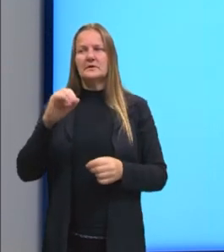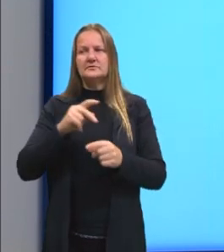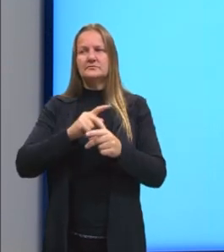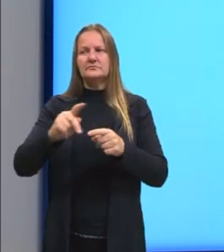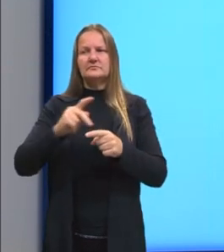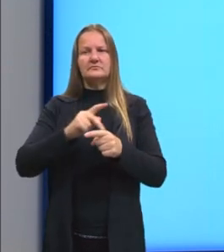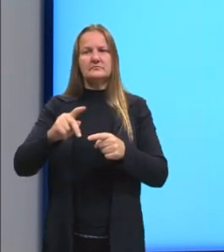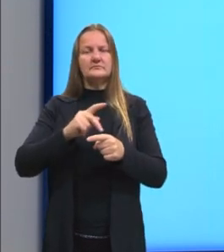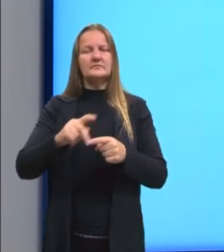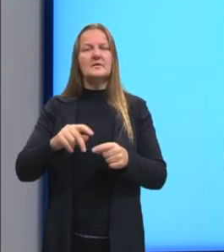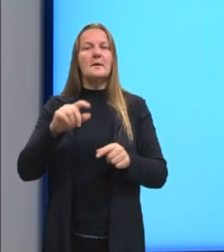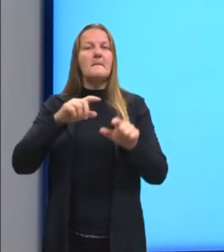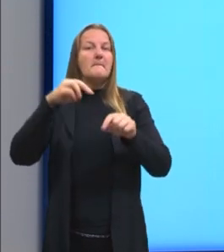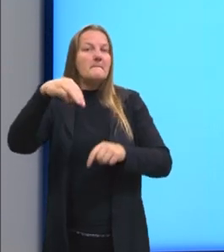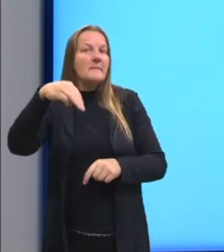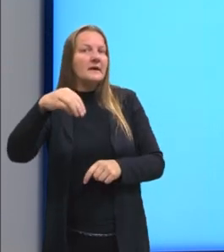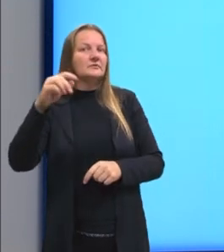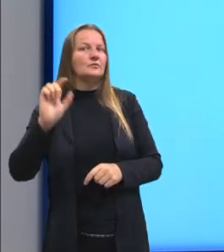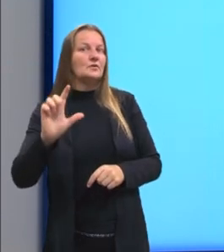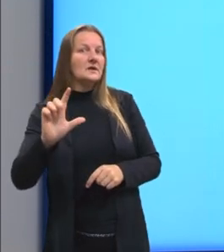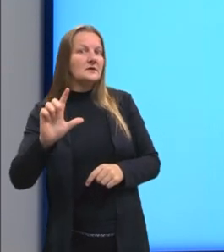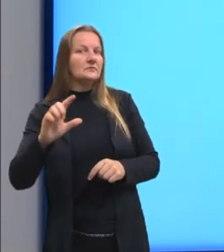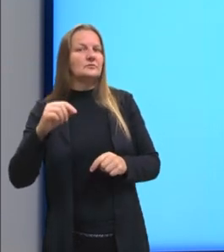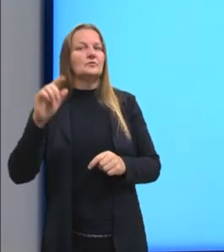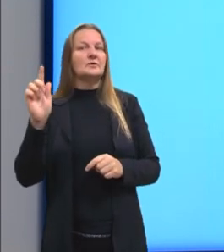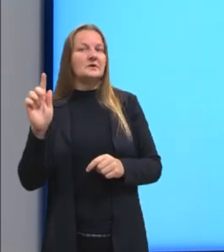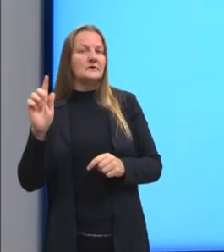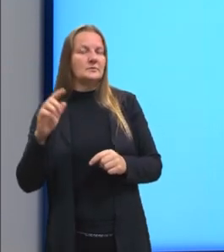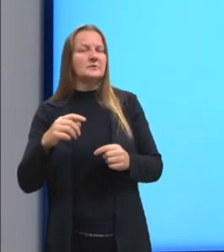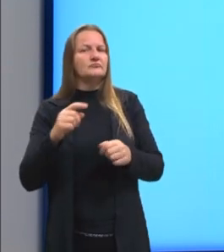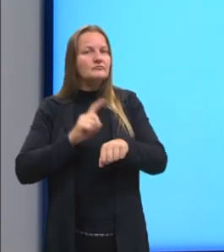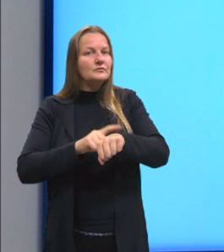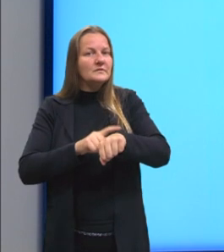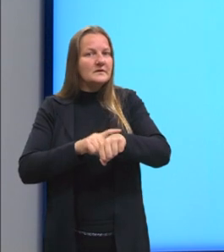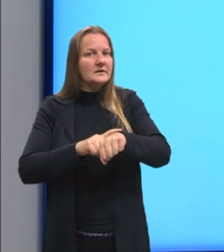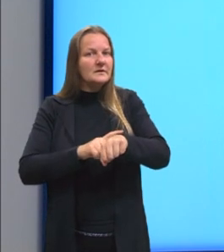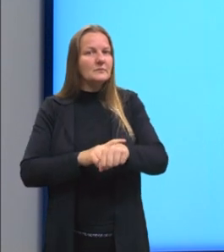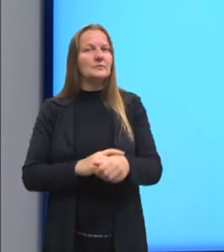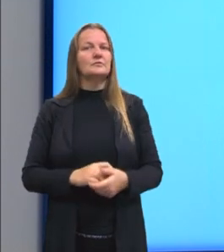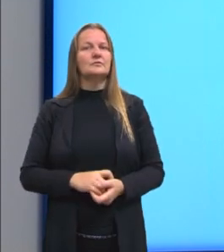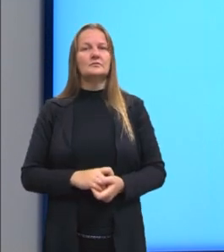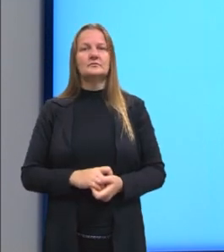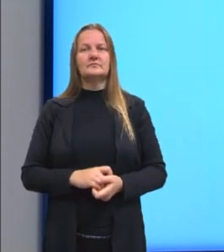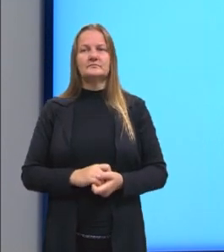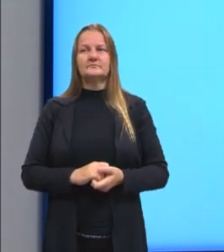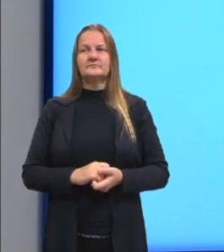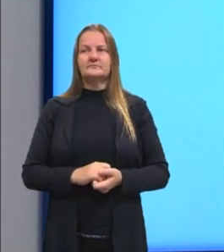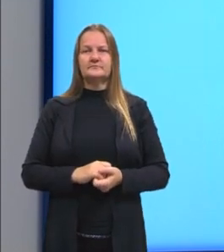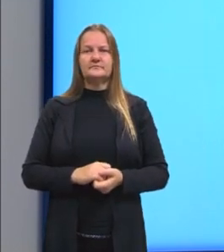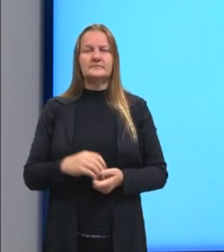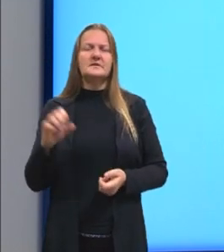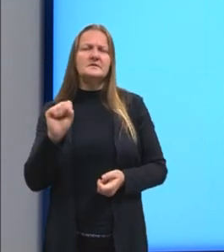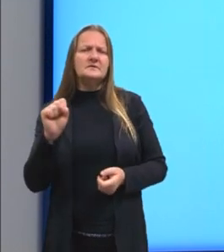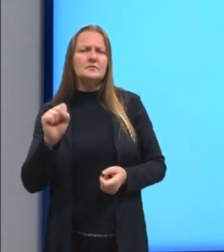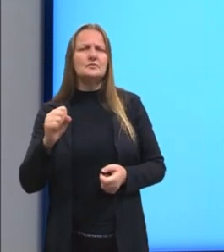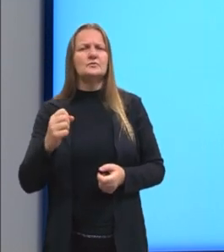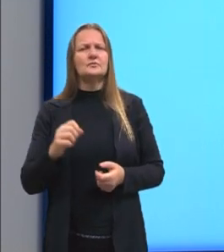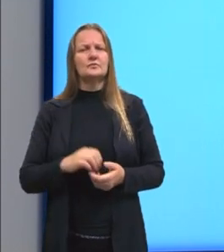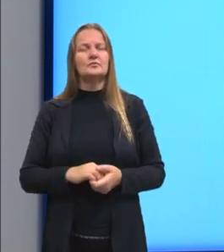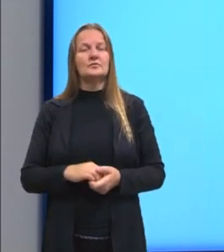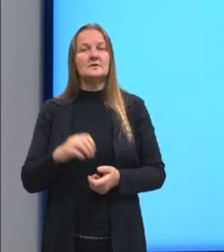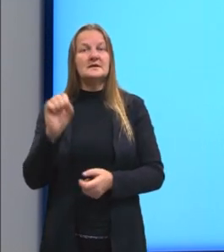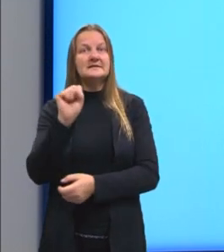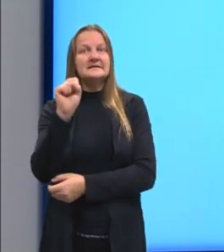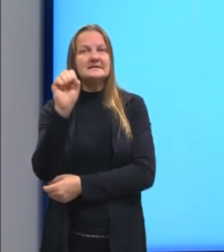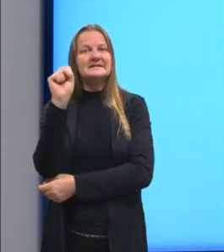O metro, o litro, a grama, e no tempo que a gente usa muito ali, né? Segundos, principalmente, como